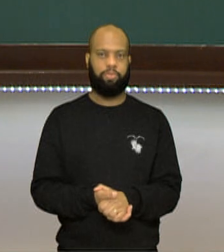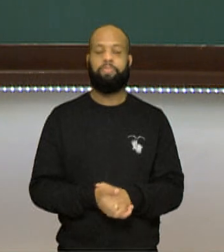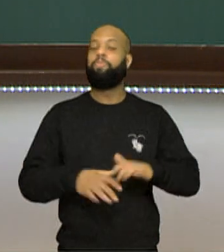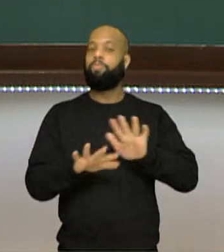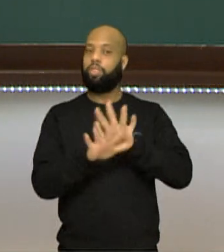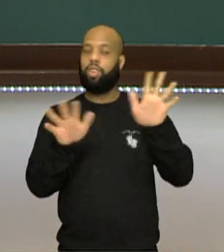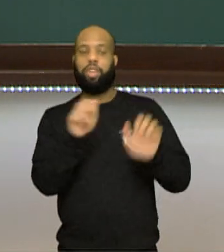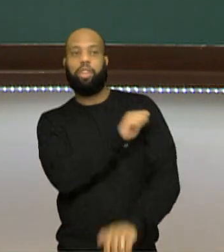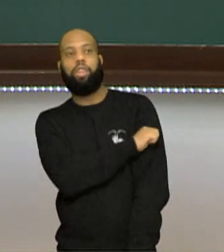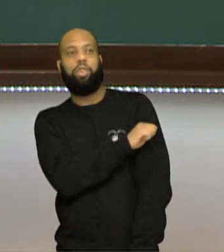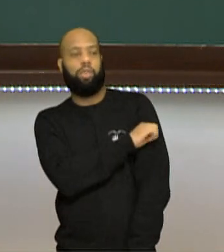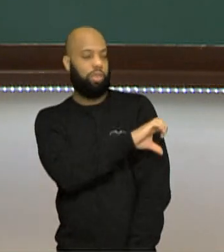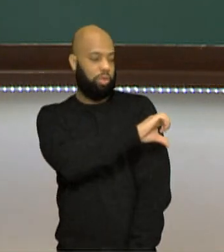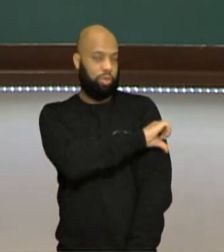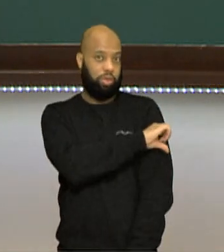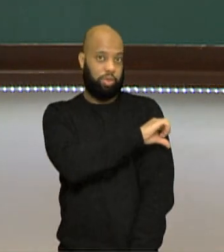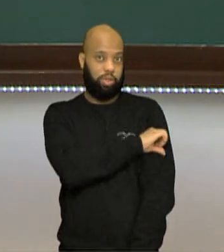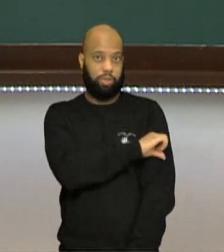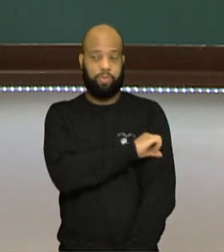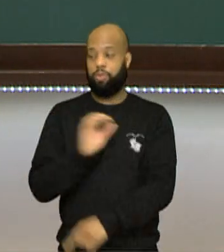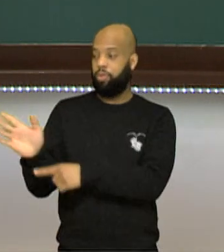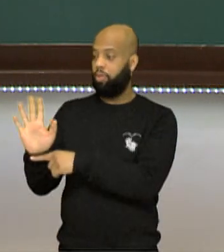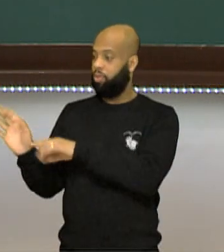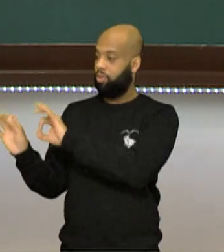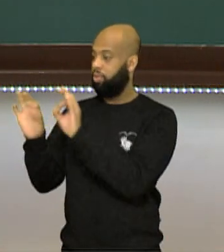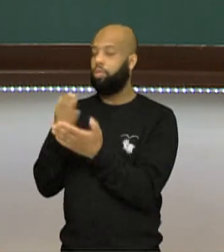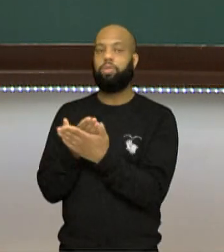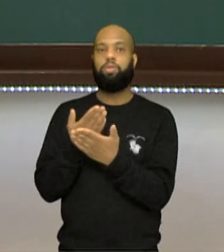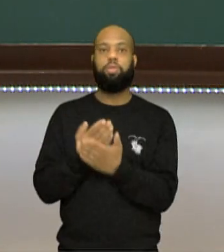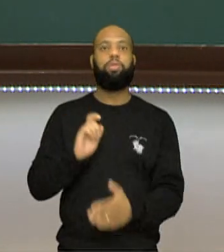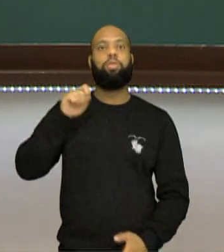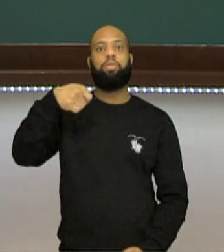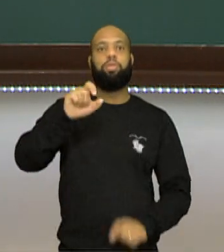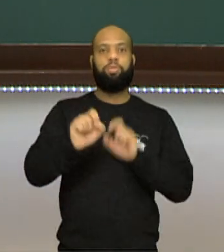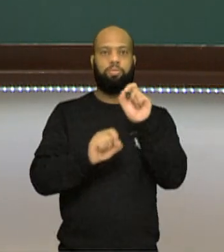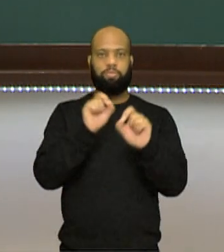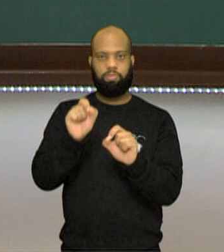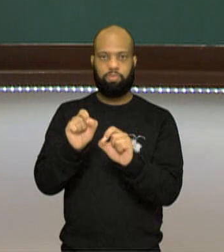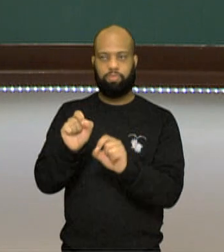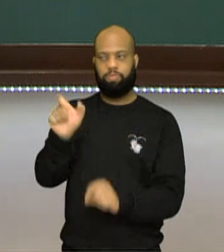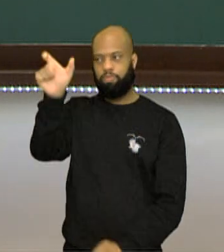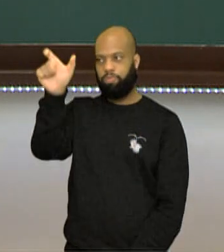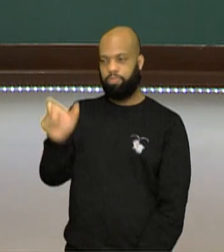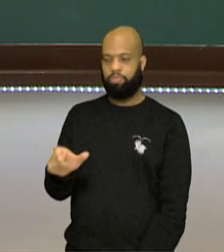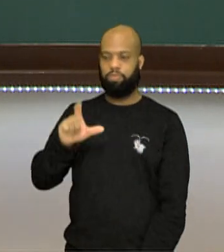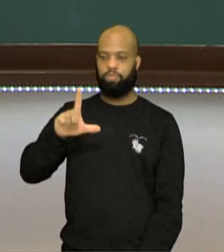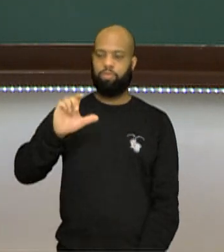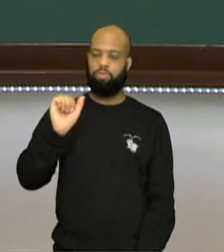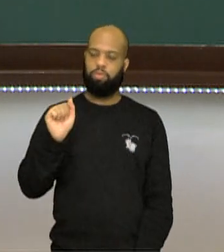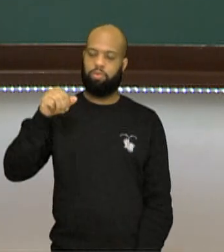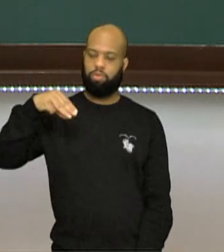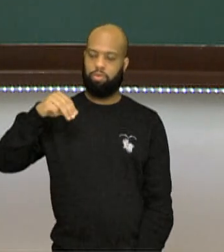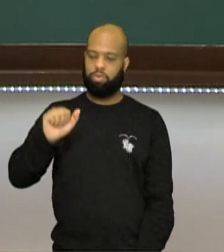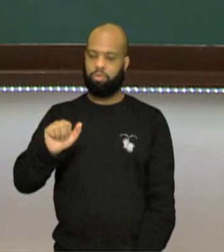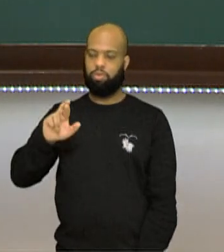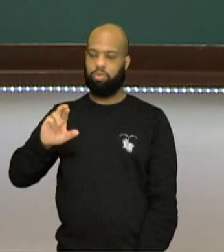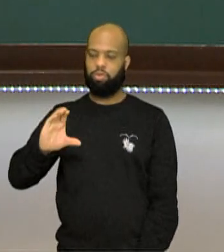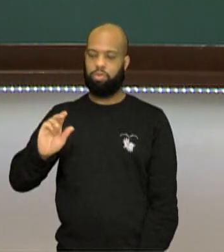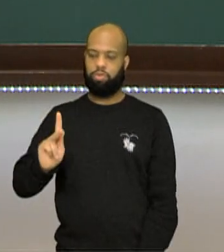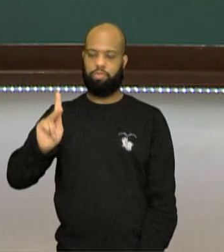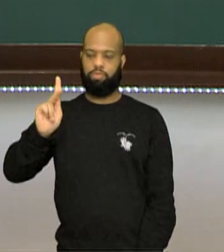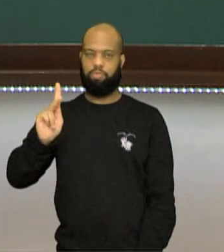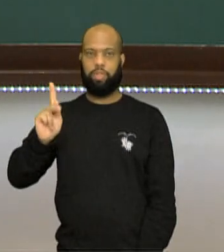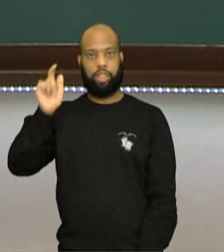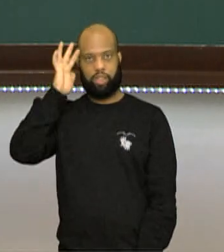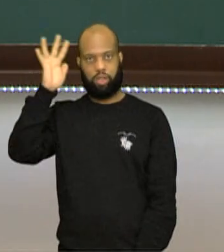Olá, estudantes do nono ano! Neste vídeo nós falaremos sobre o Lamarquismo, um histórico aí sobre o Lamarque e